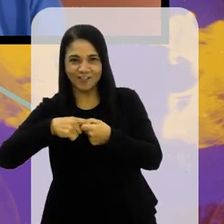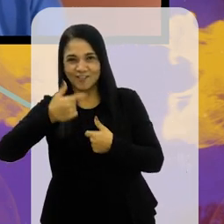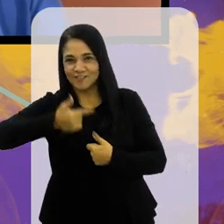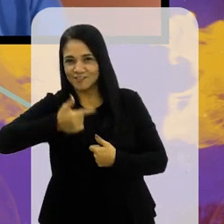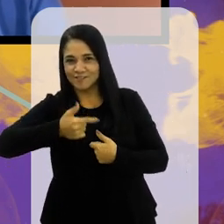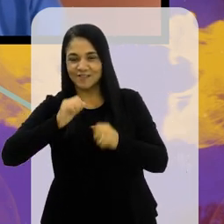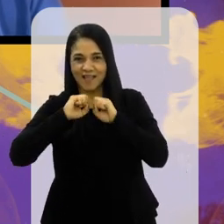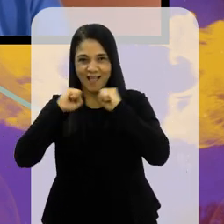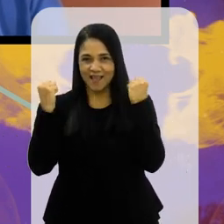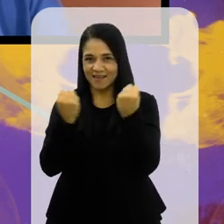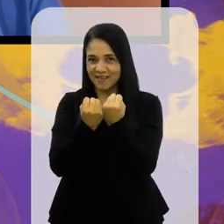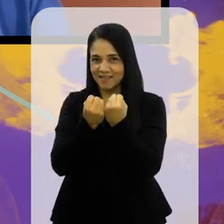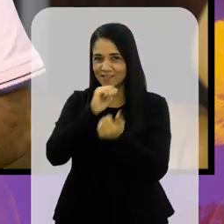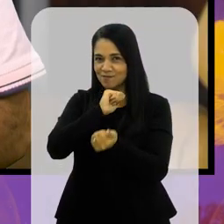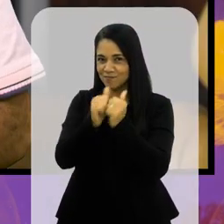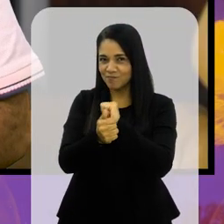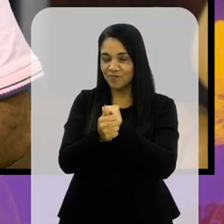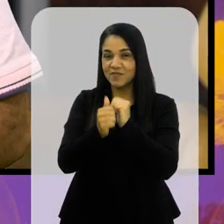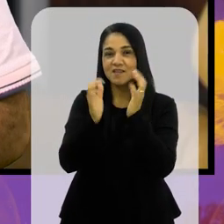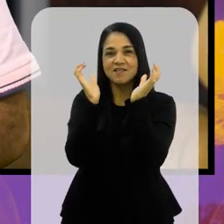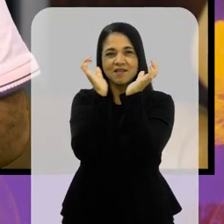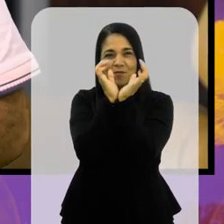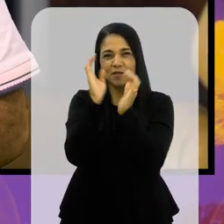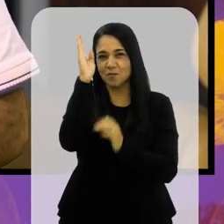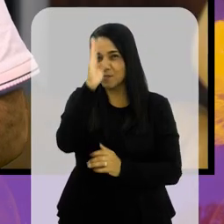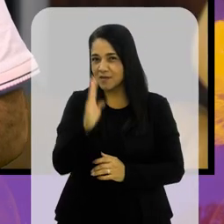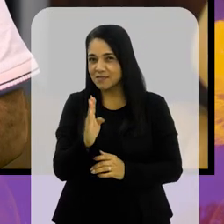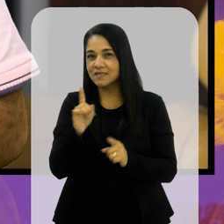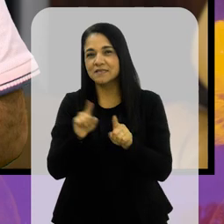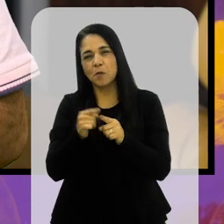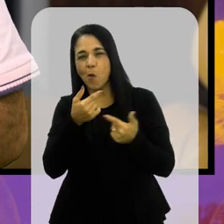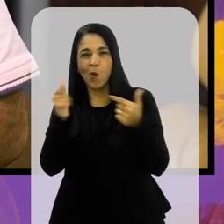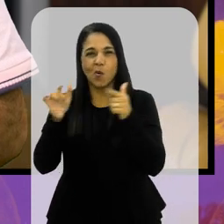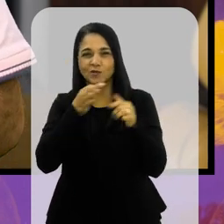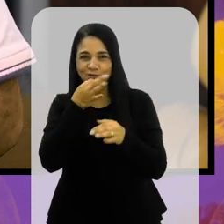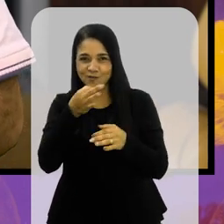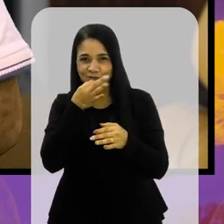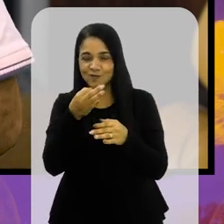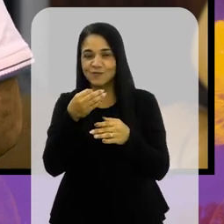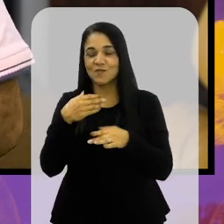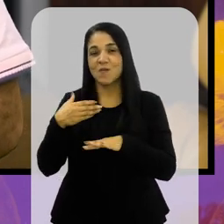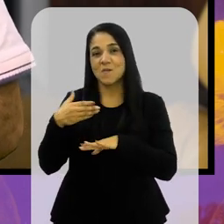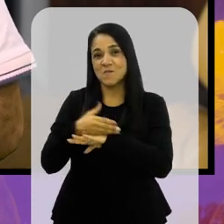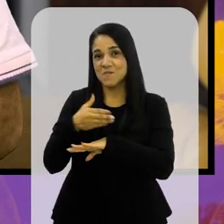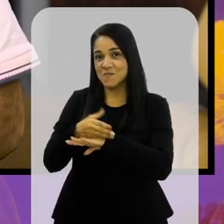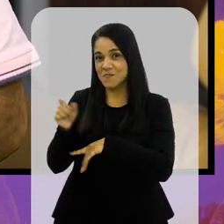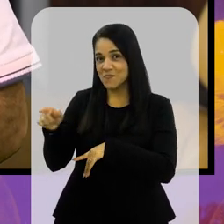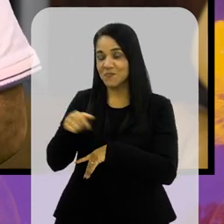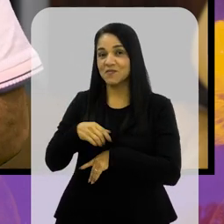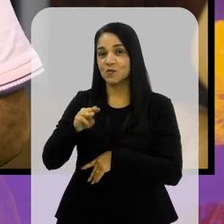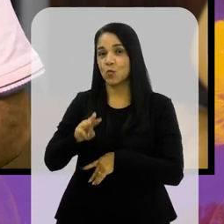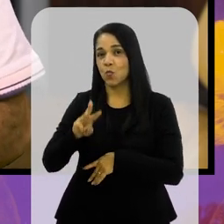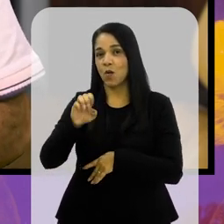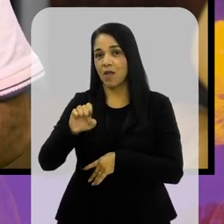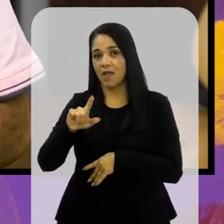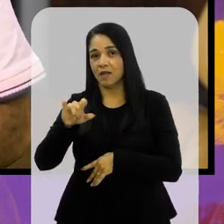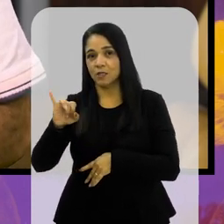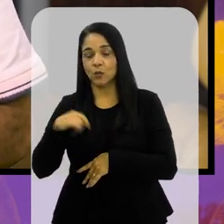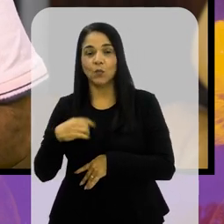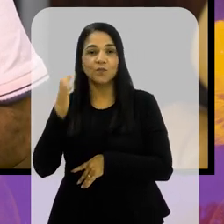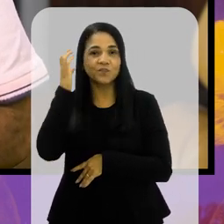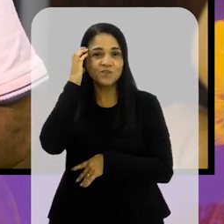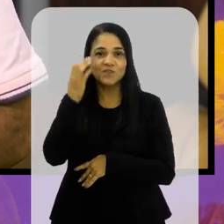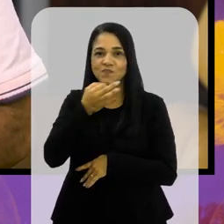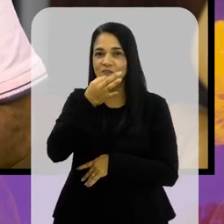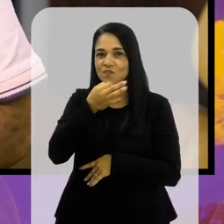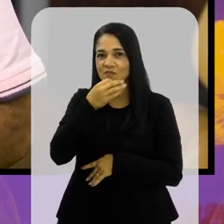já a gente volta na segunda parte do Arena Esportiva, tratando do Campeonato Brasileiro e outros assuntos. Com a presença do